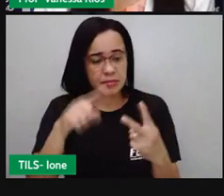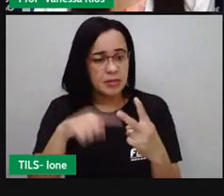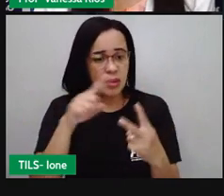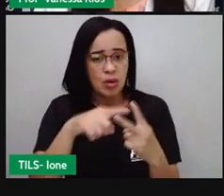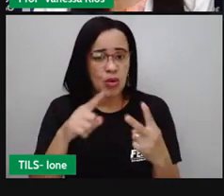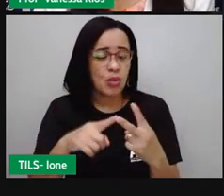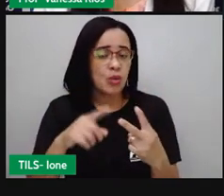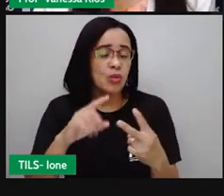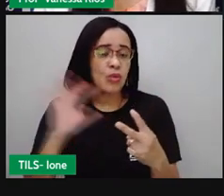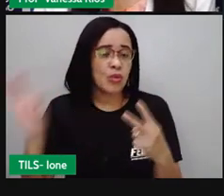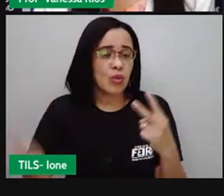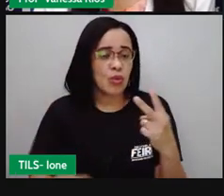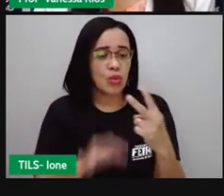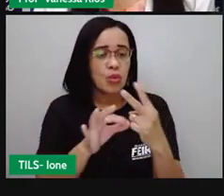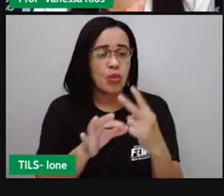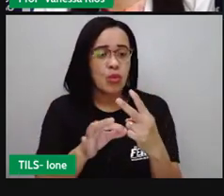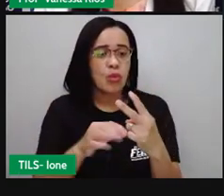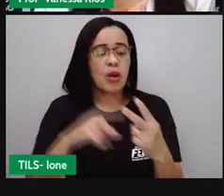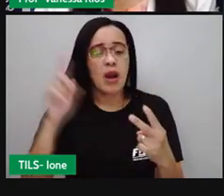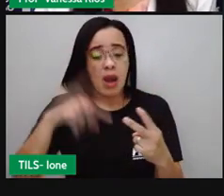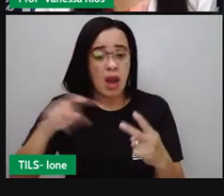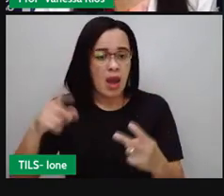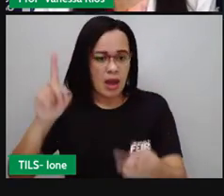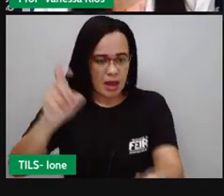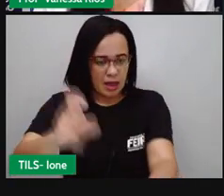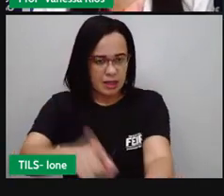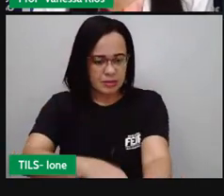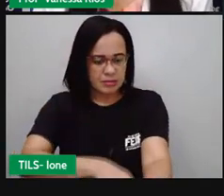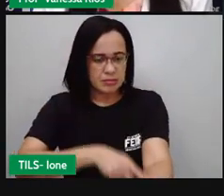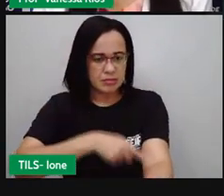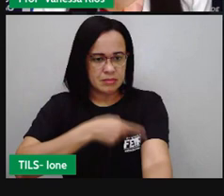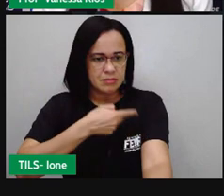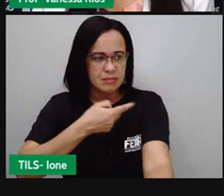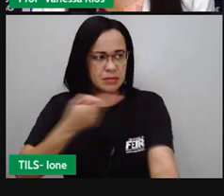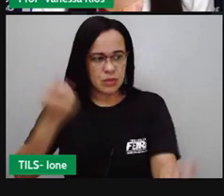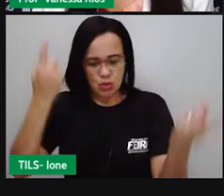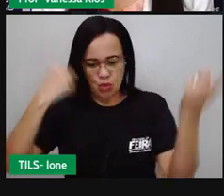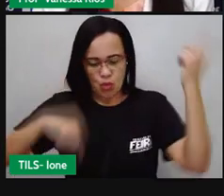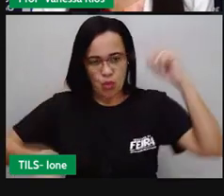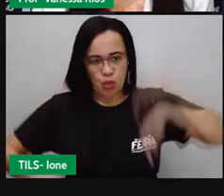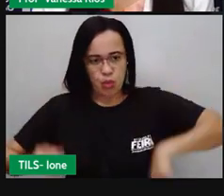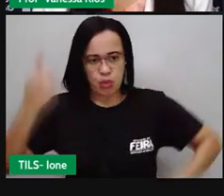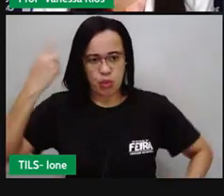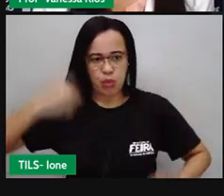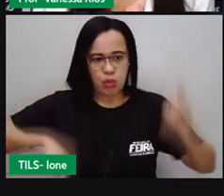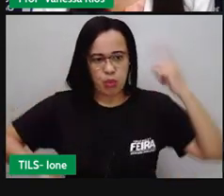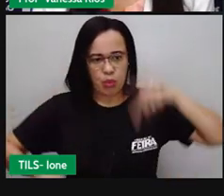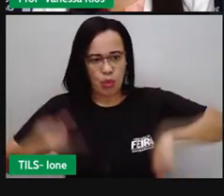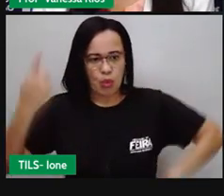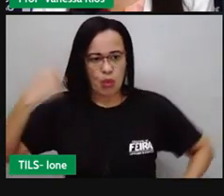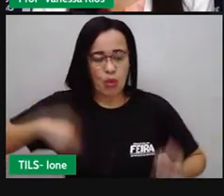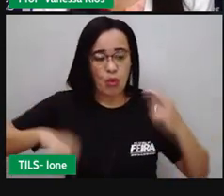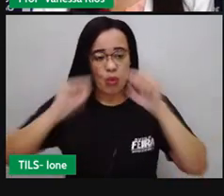circulatório através da artéria renal e da veia renal. E com as vias urinárias pelos uréteres.